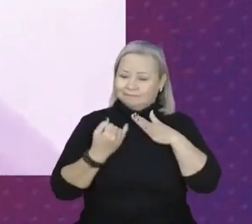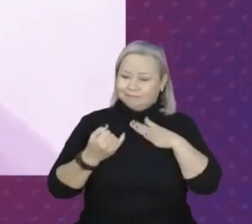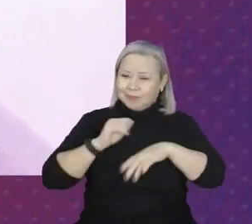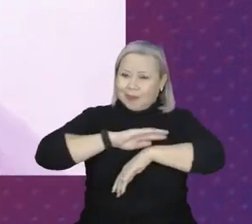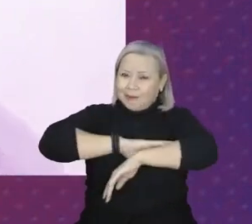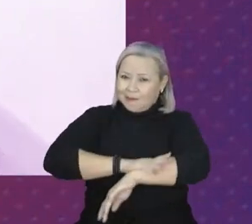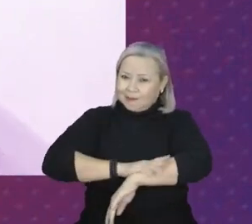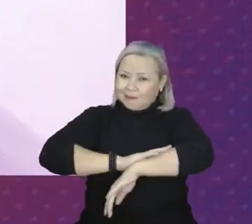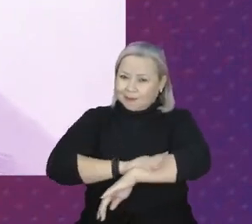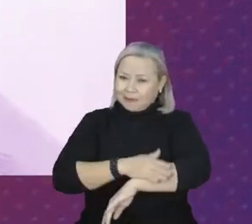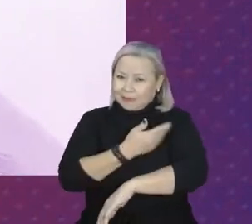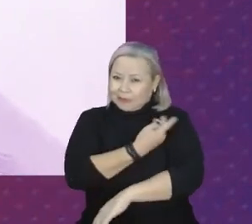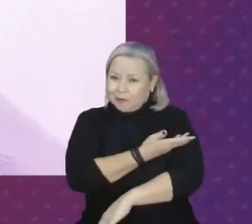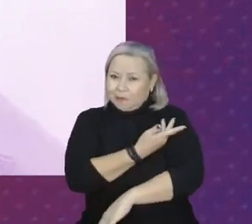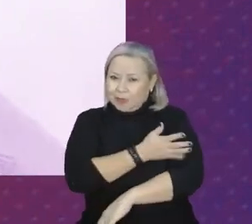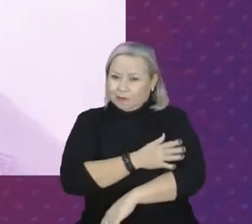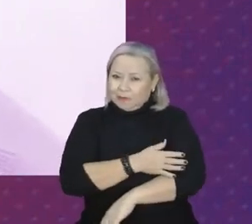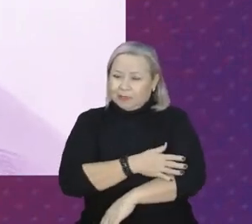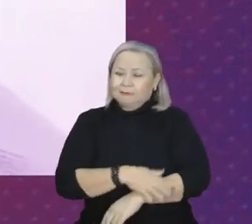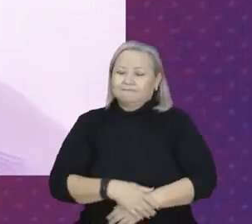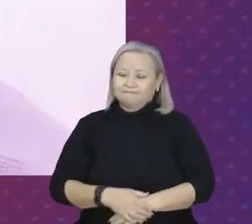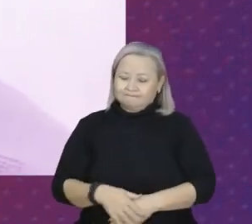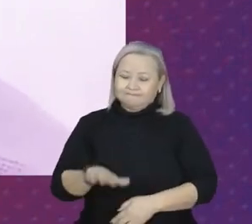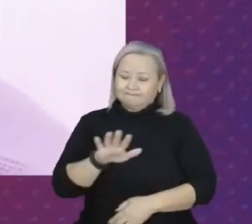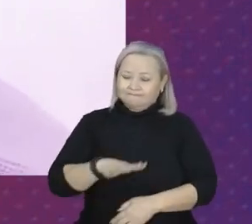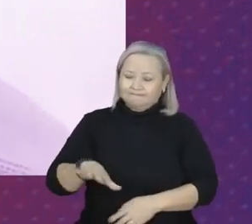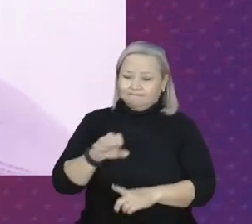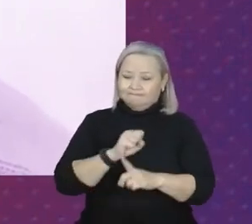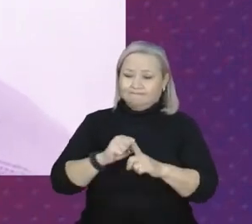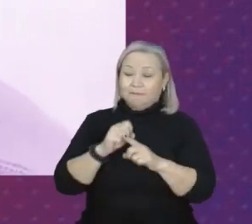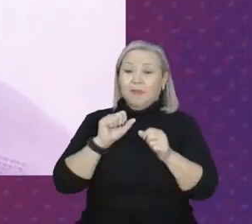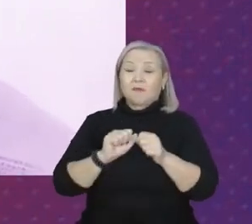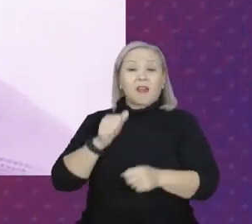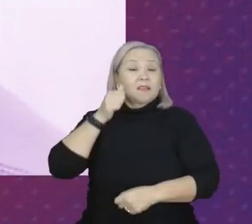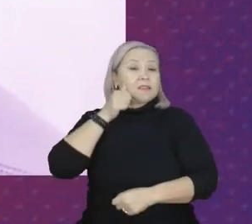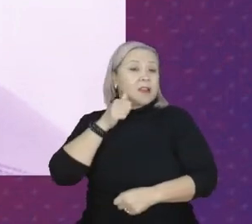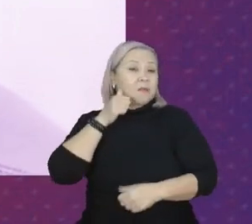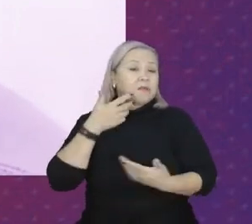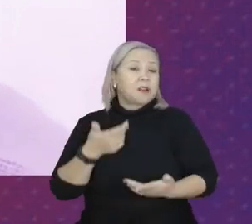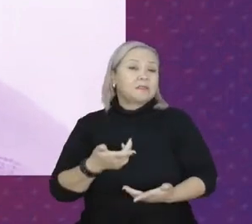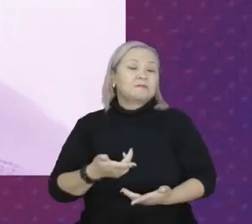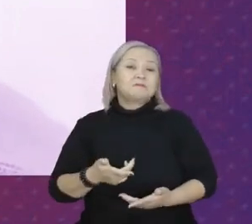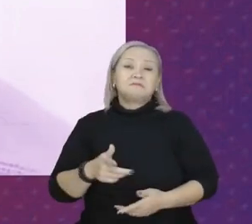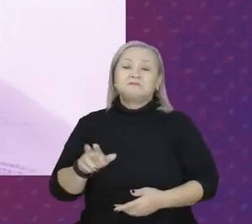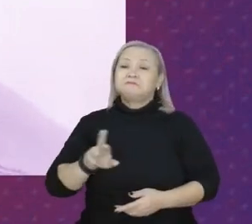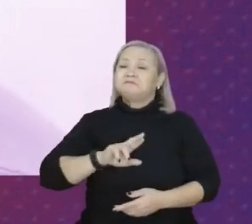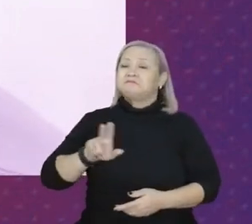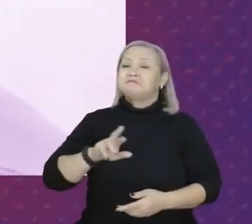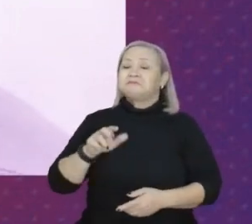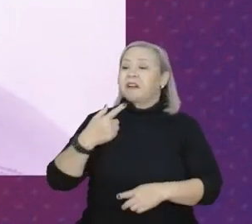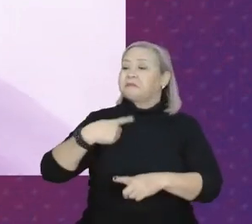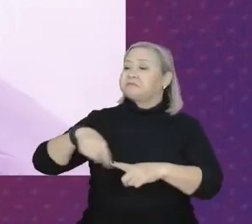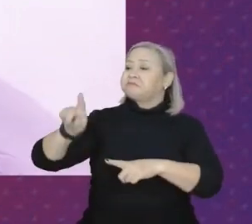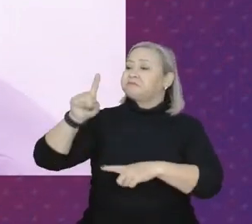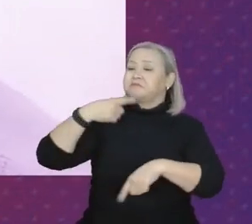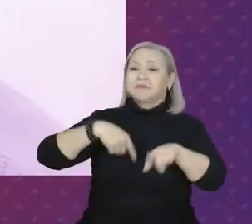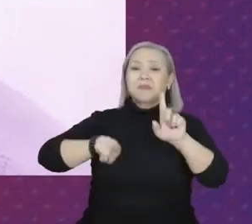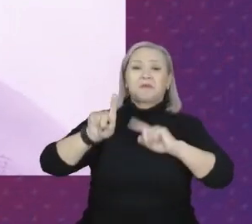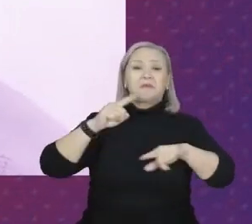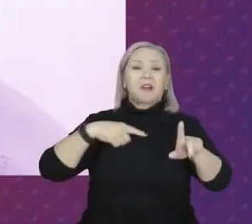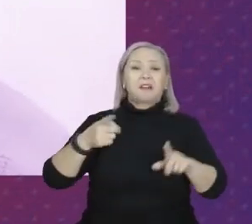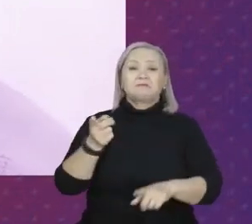É esse racismo sistêmico que faz com que a mulher não caminhe, que a mulher negra não